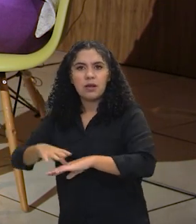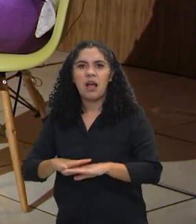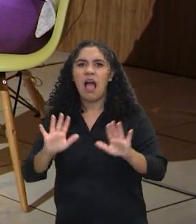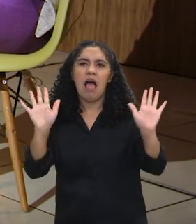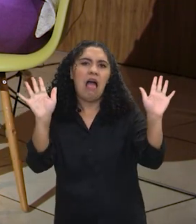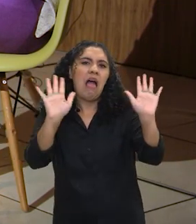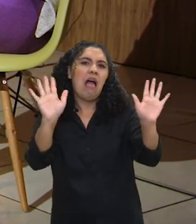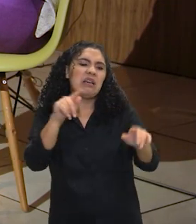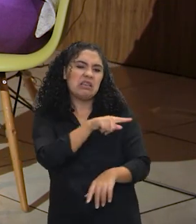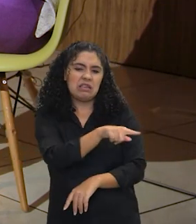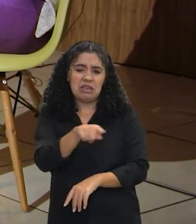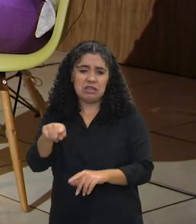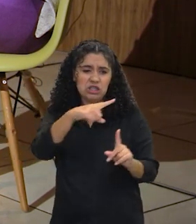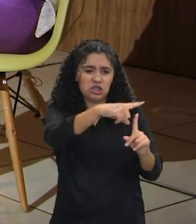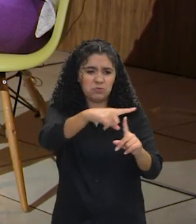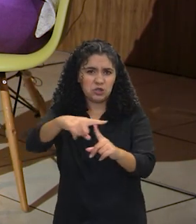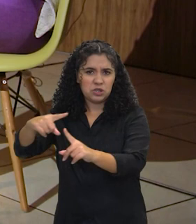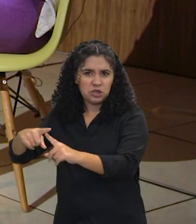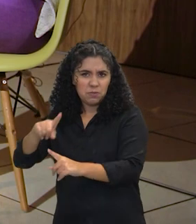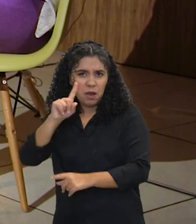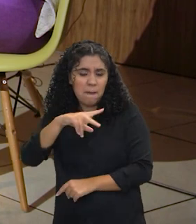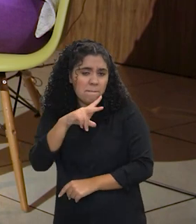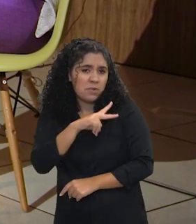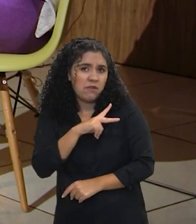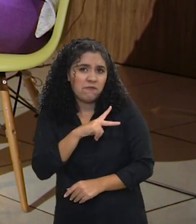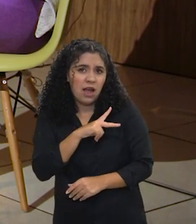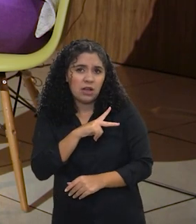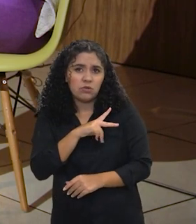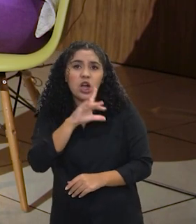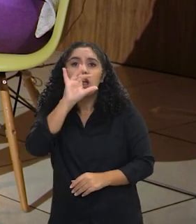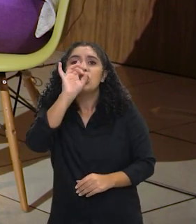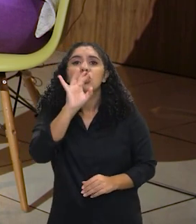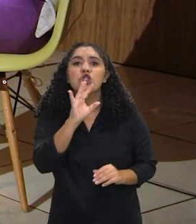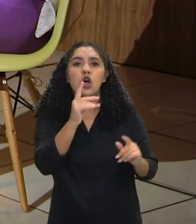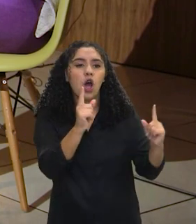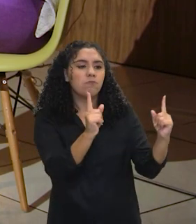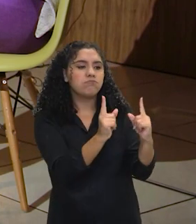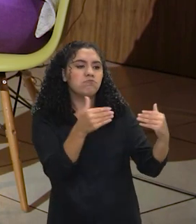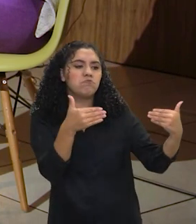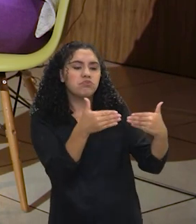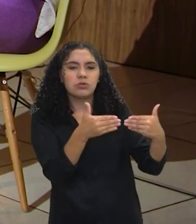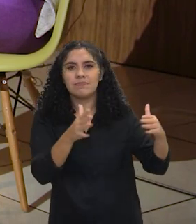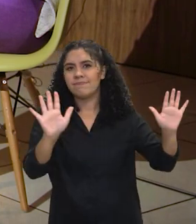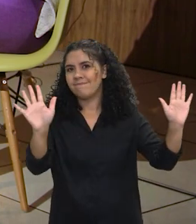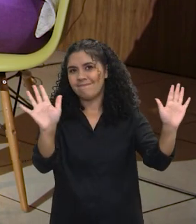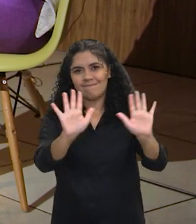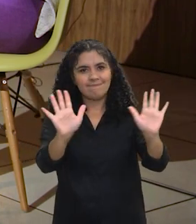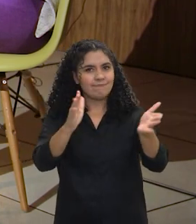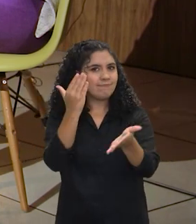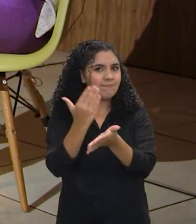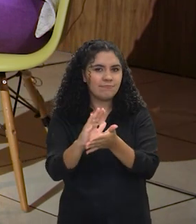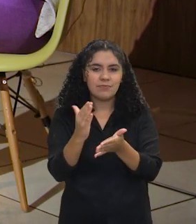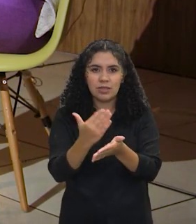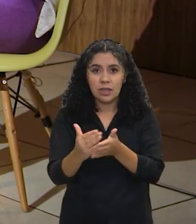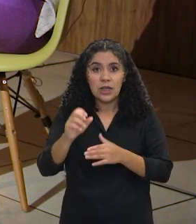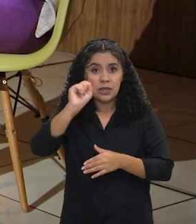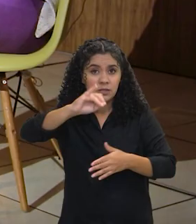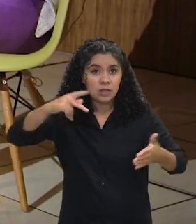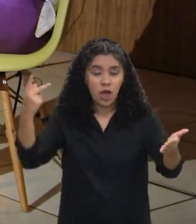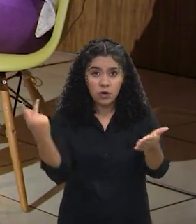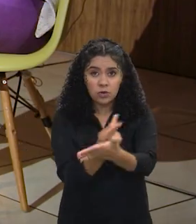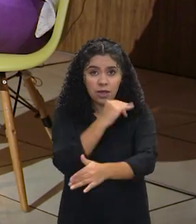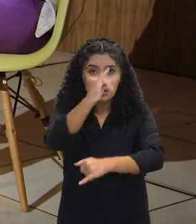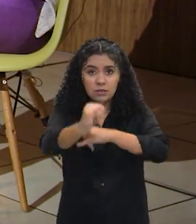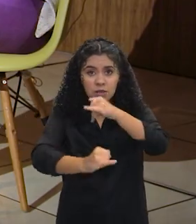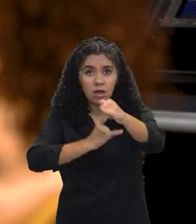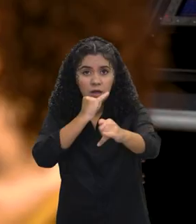ordem privada, é uma relação de duas pessoas. Não é uma relação de duas pessoas. Até porque, em geral, isso não vem separado. Quando uma pessoa é atacada